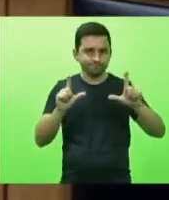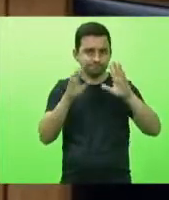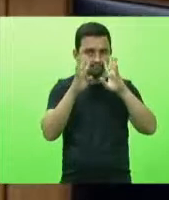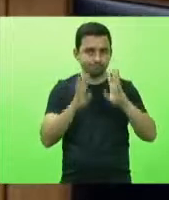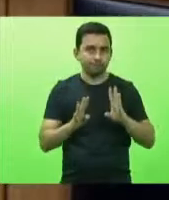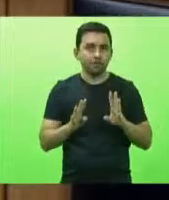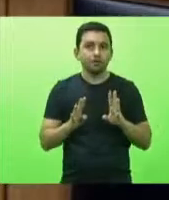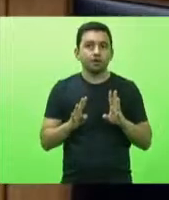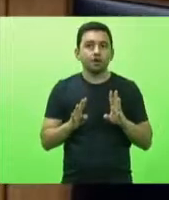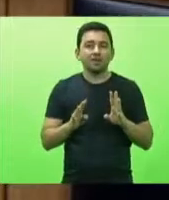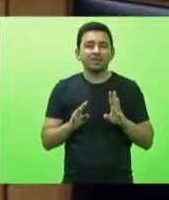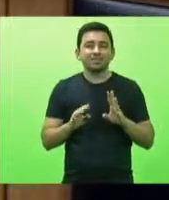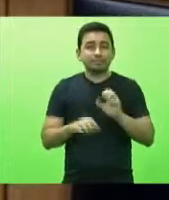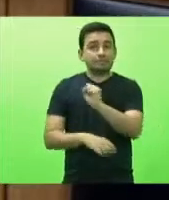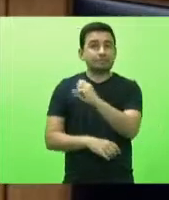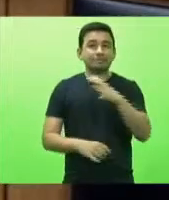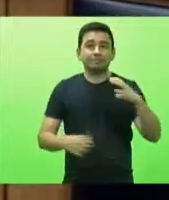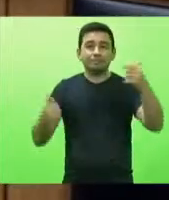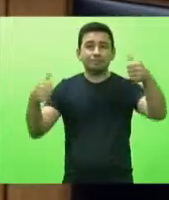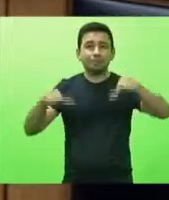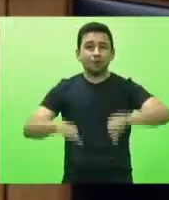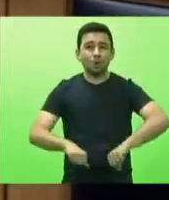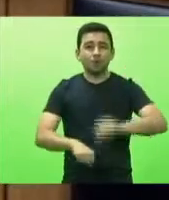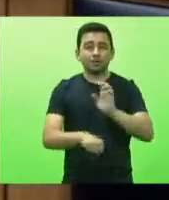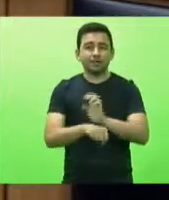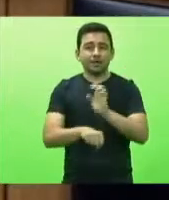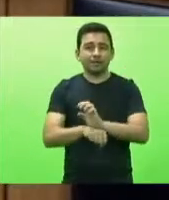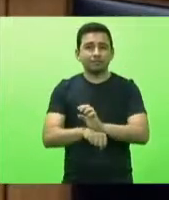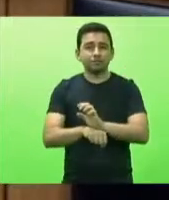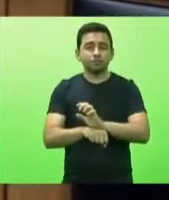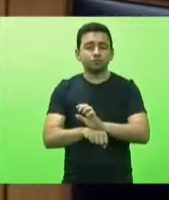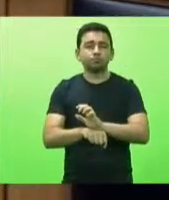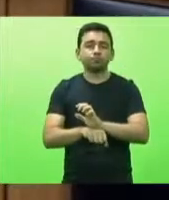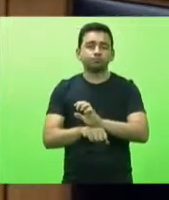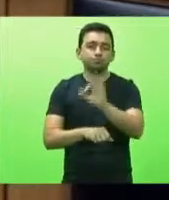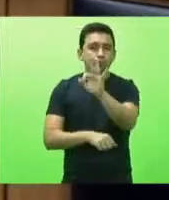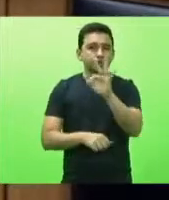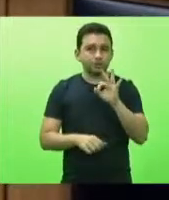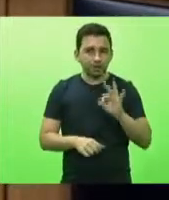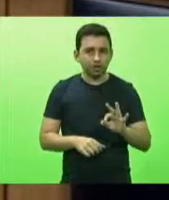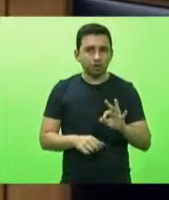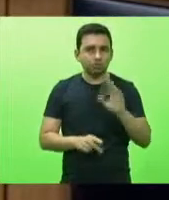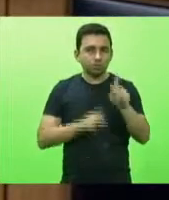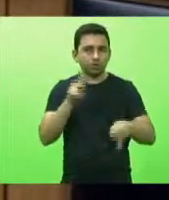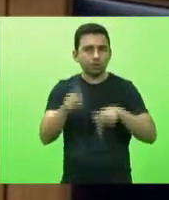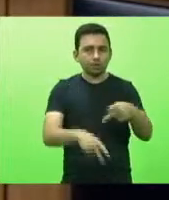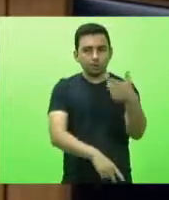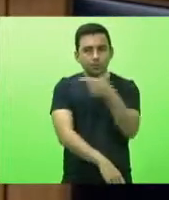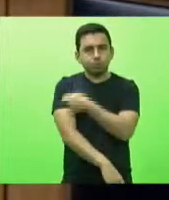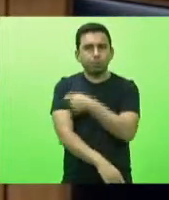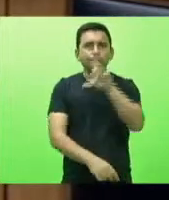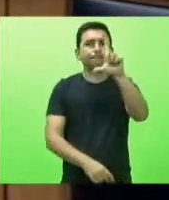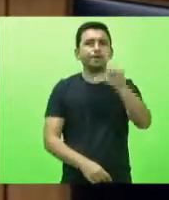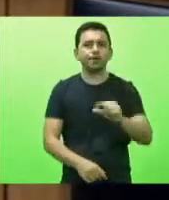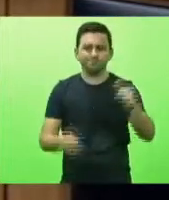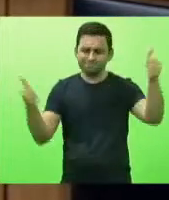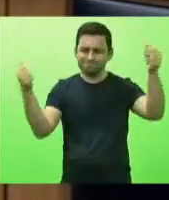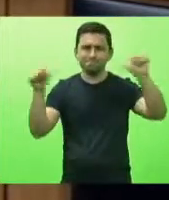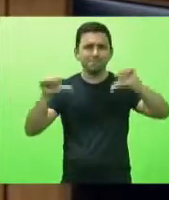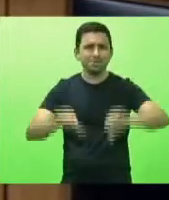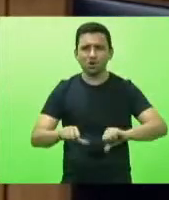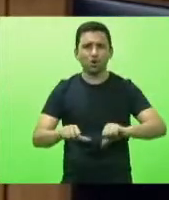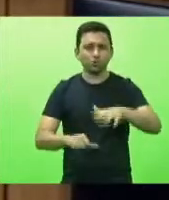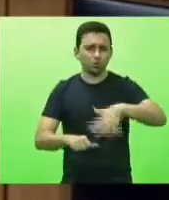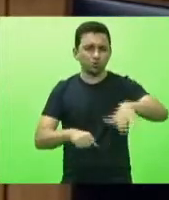entre os piores estados do Brasil em percentagem de população vacinada é o pior estado do sul do Brasil